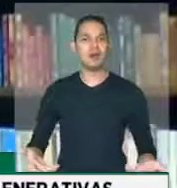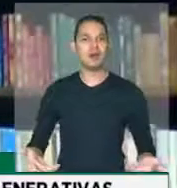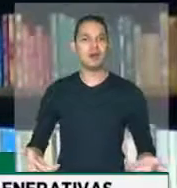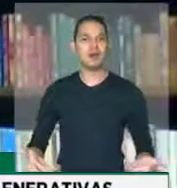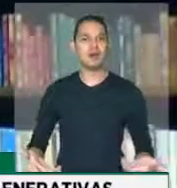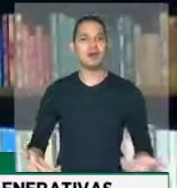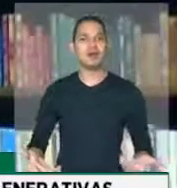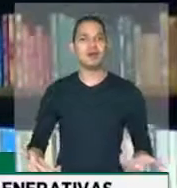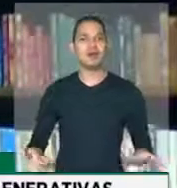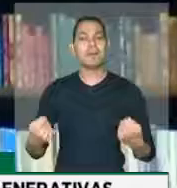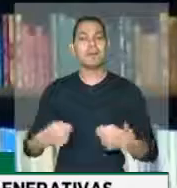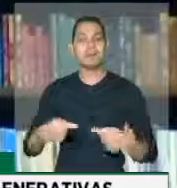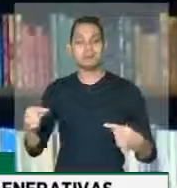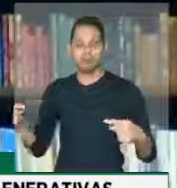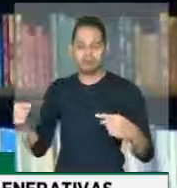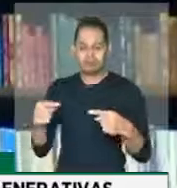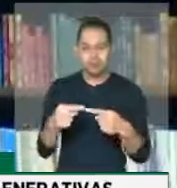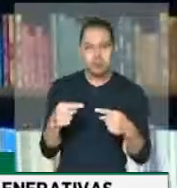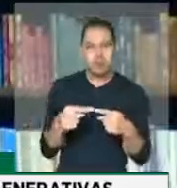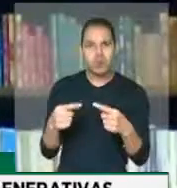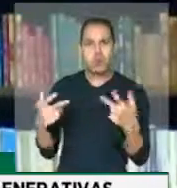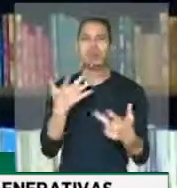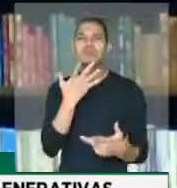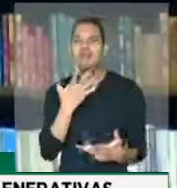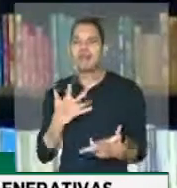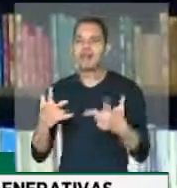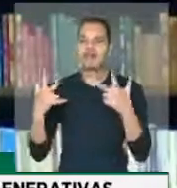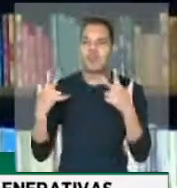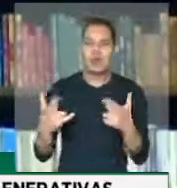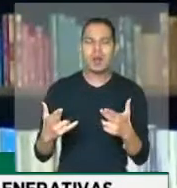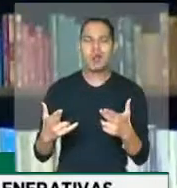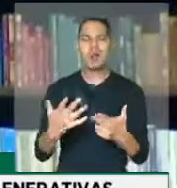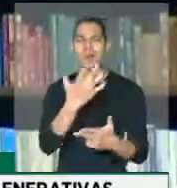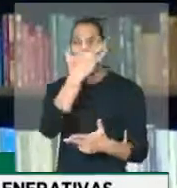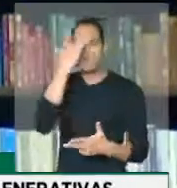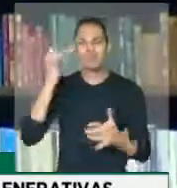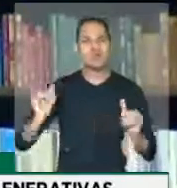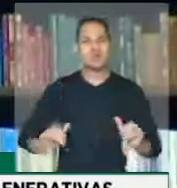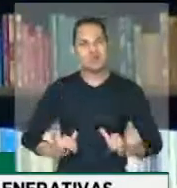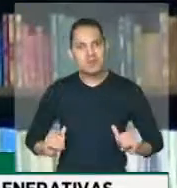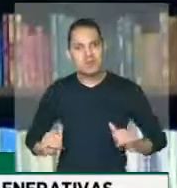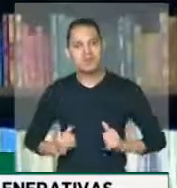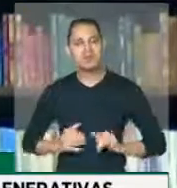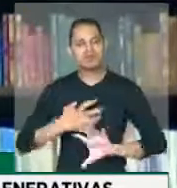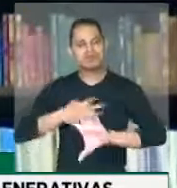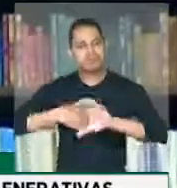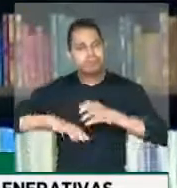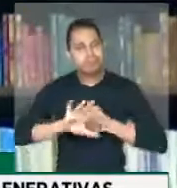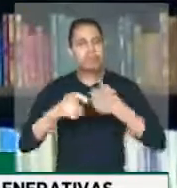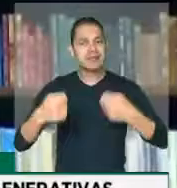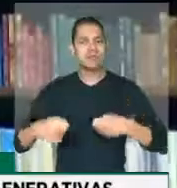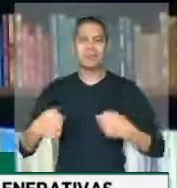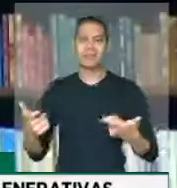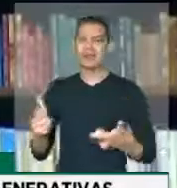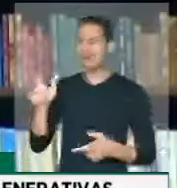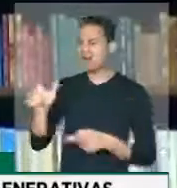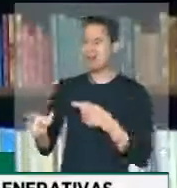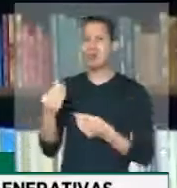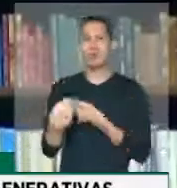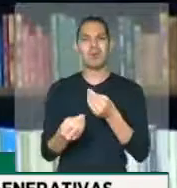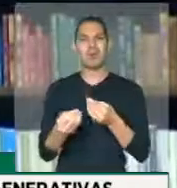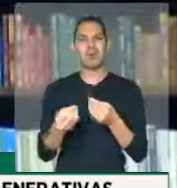Tem que estar sintonizado com a energia de luto do seu povo. Mas vai me fazer uma piada sobre